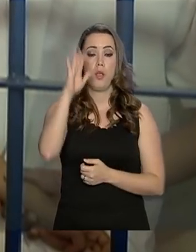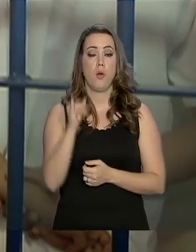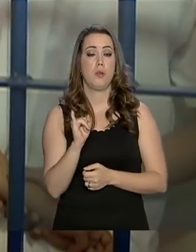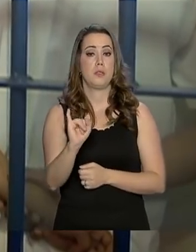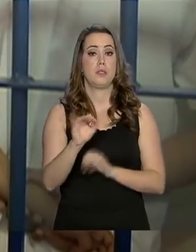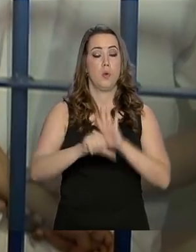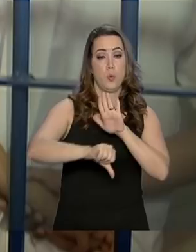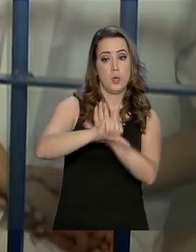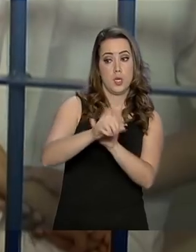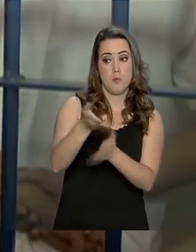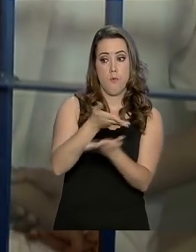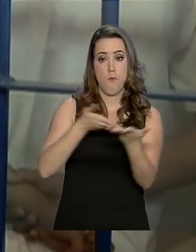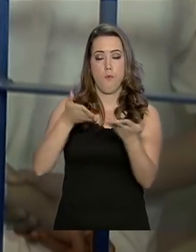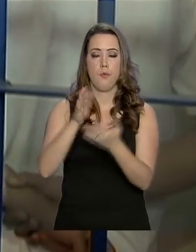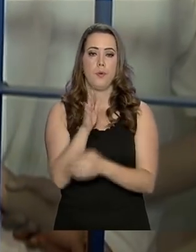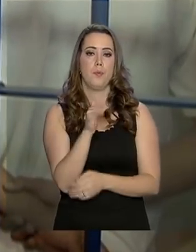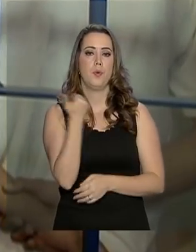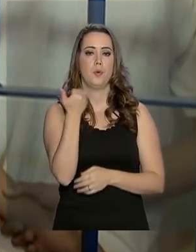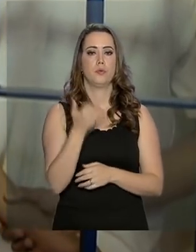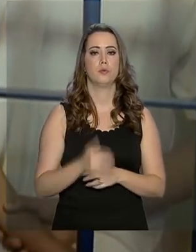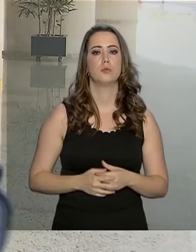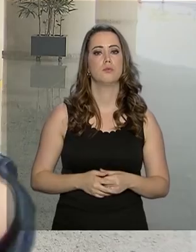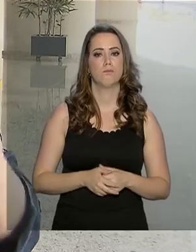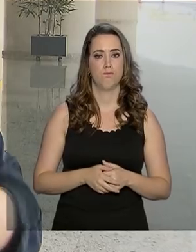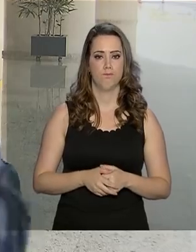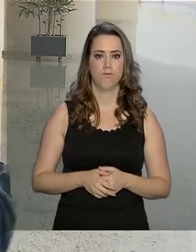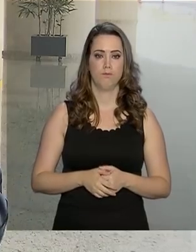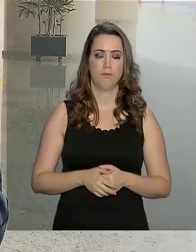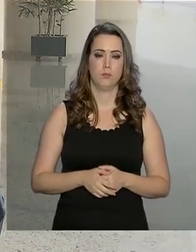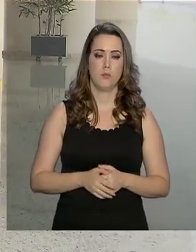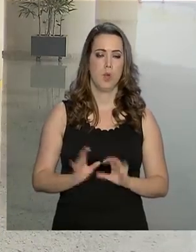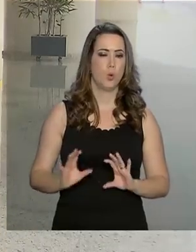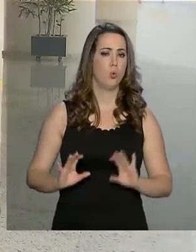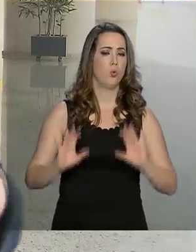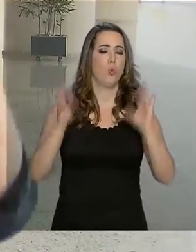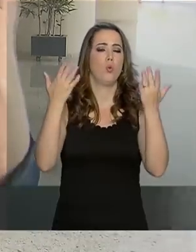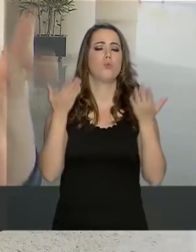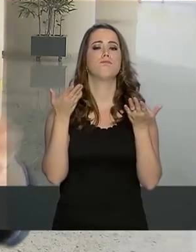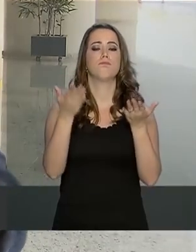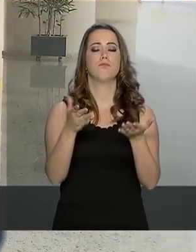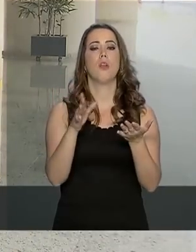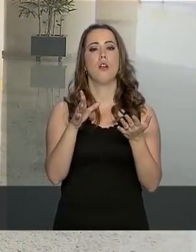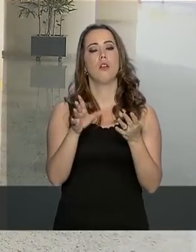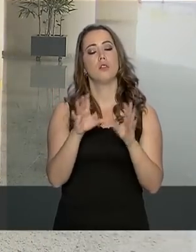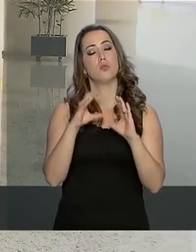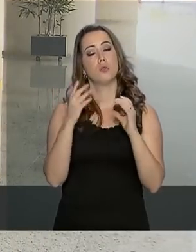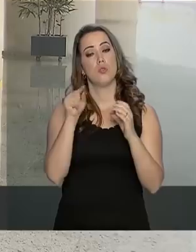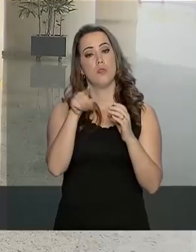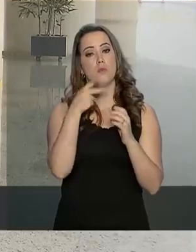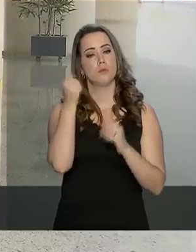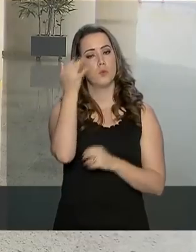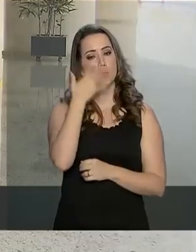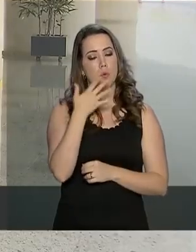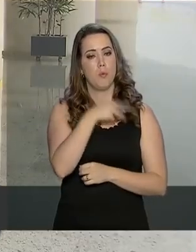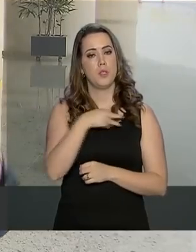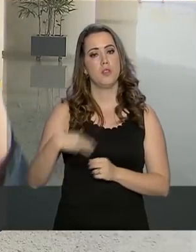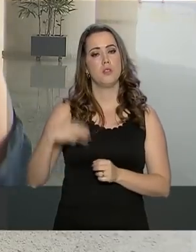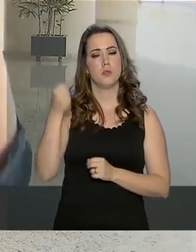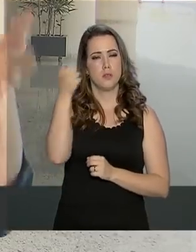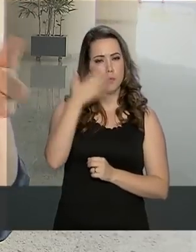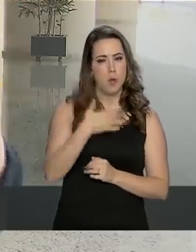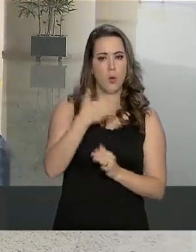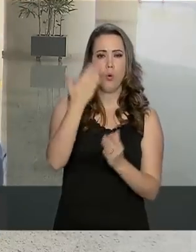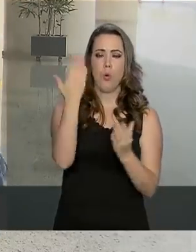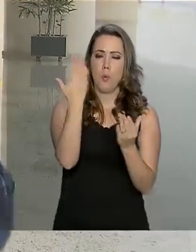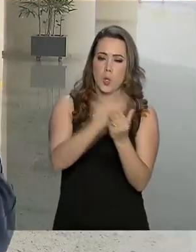crimes que envolvam a morte da vítima. Durante o evento, o ministro Sérgio Moro afirmou que vai encaminhar o projeto